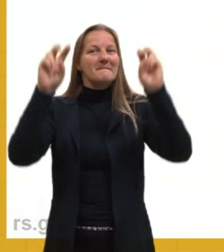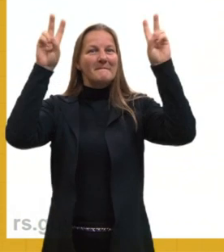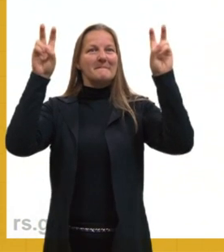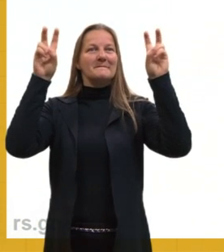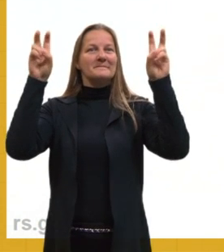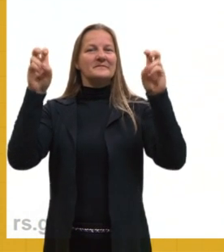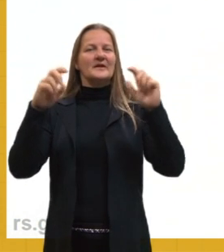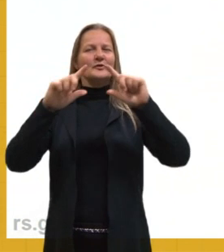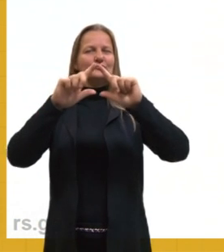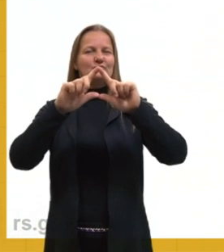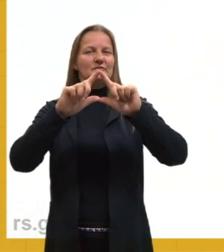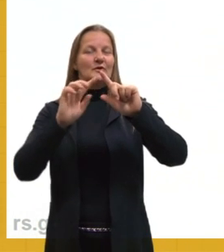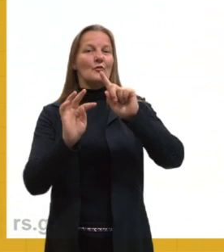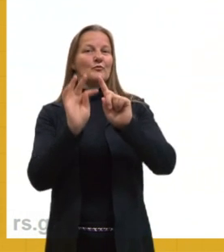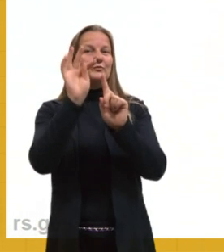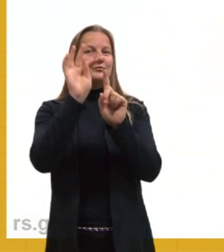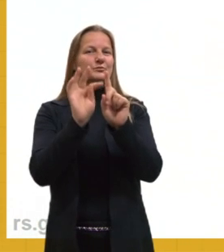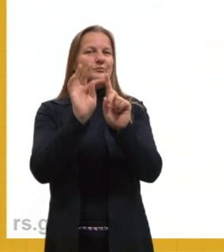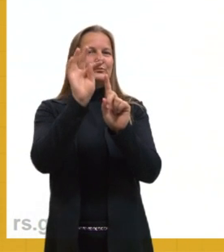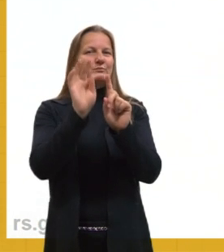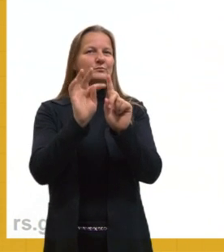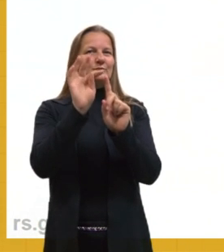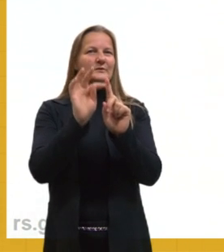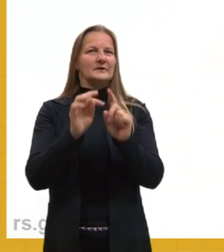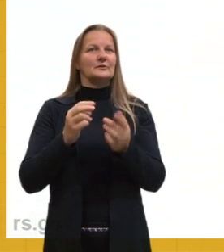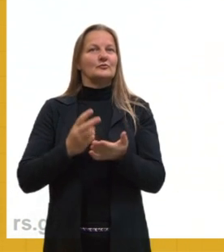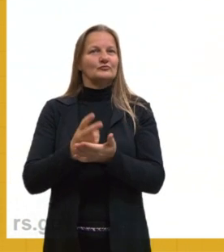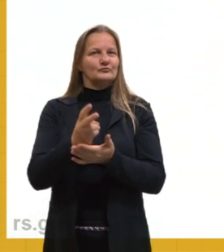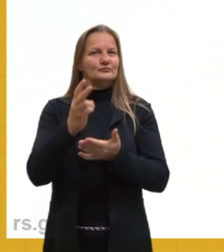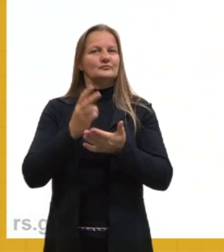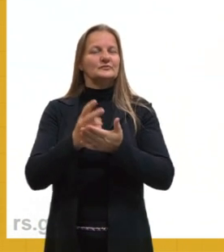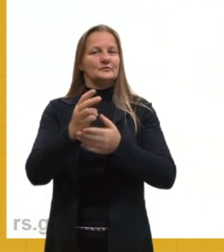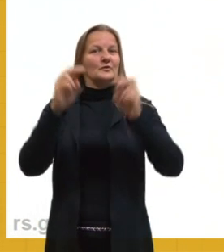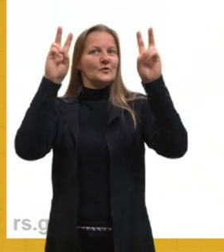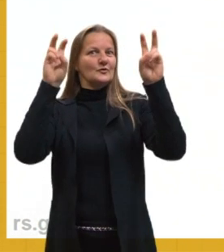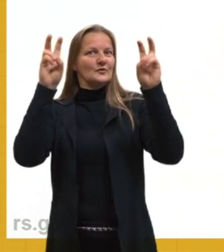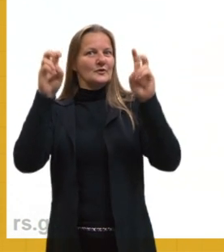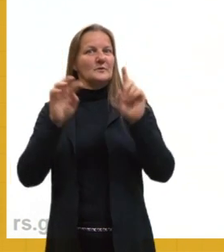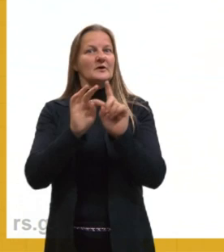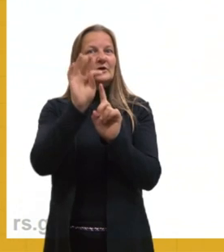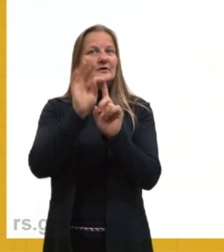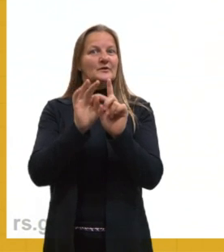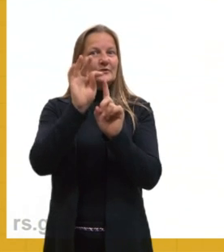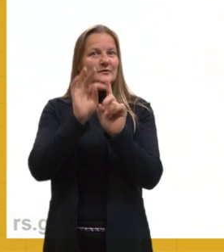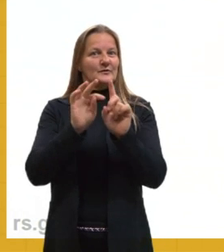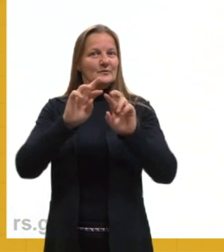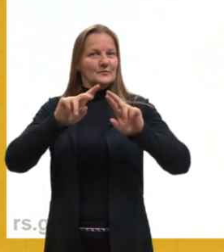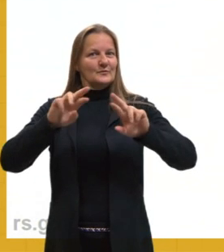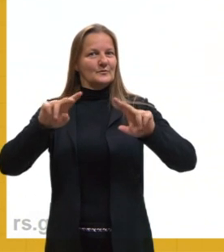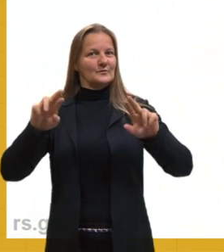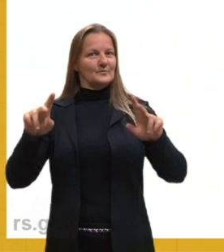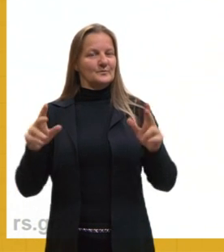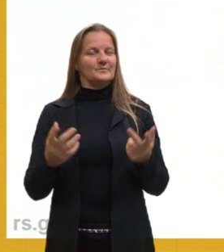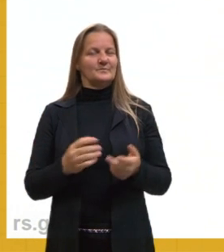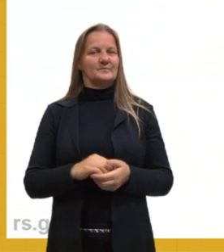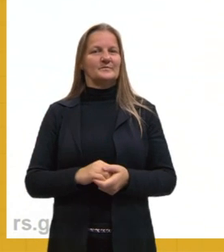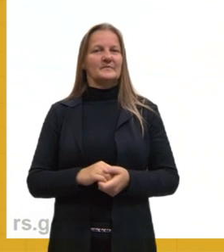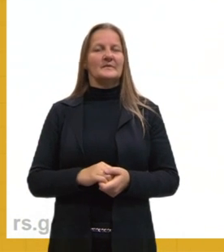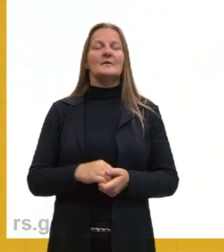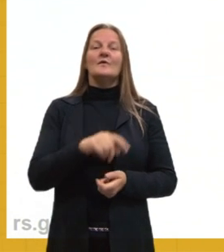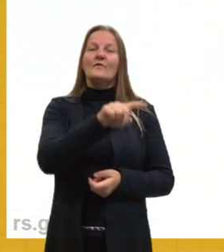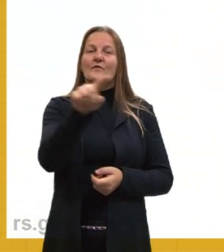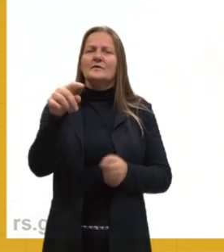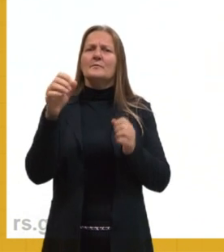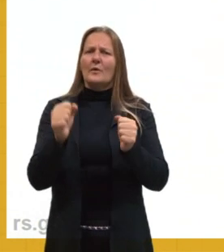Dilatação Térmica. A gente está seguindo então na temática de termodinâmica. Lembrando que vocês